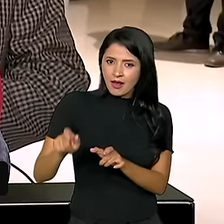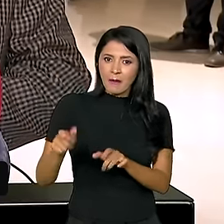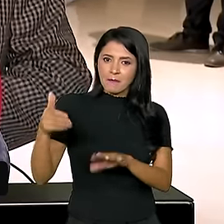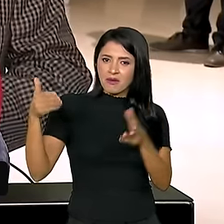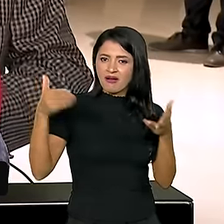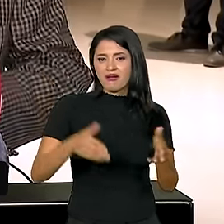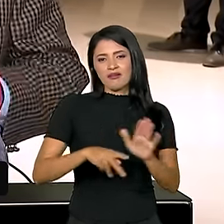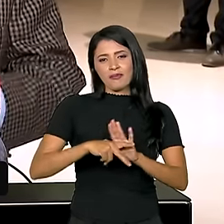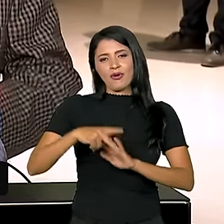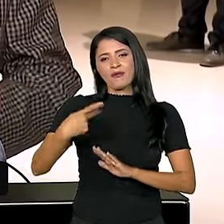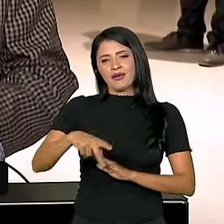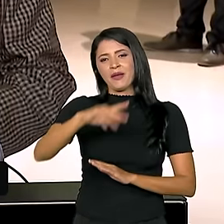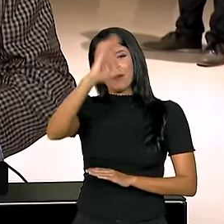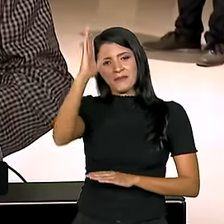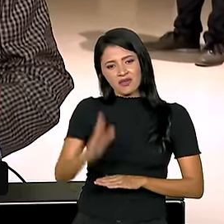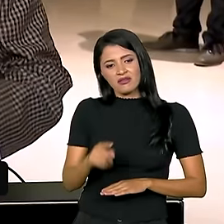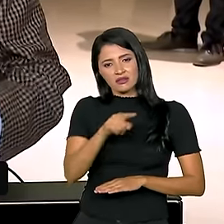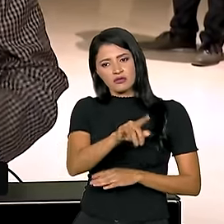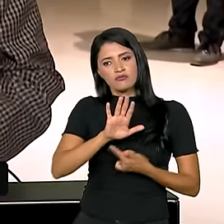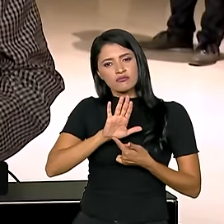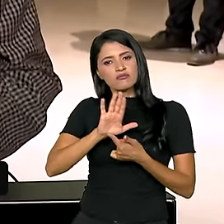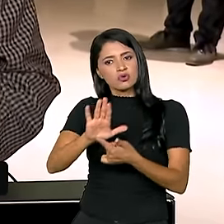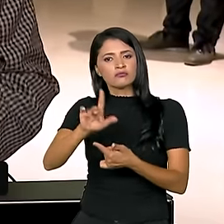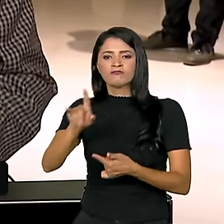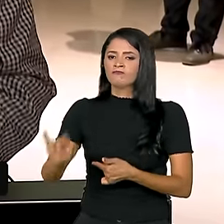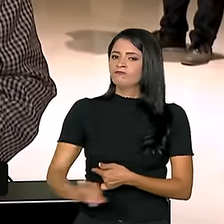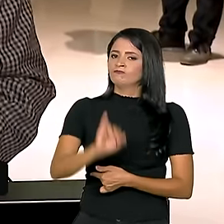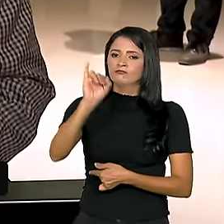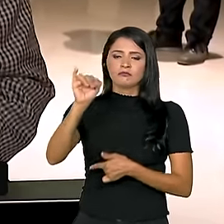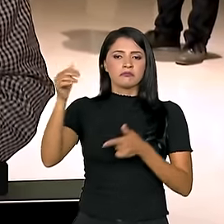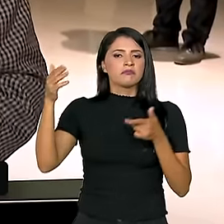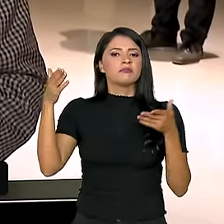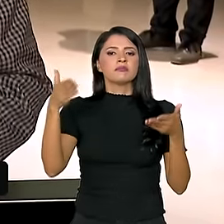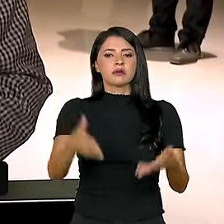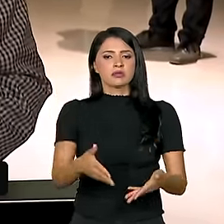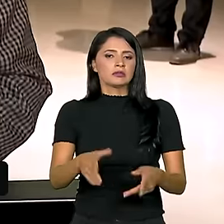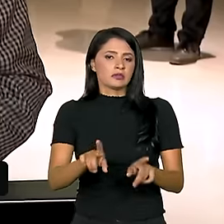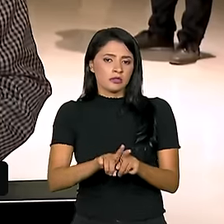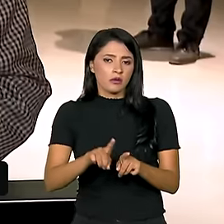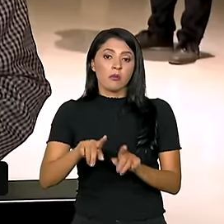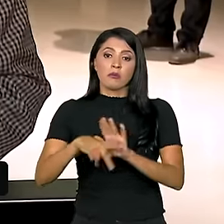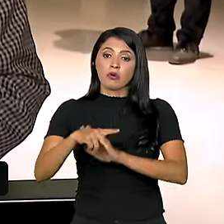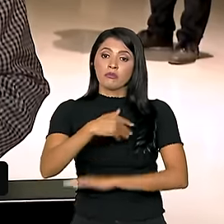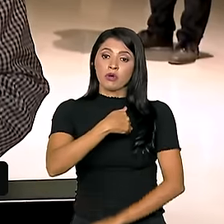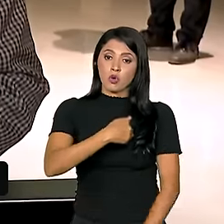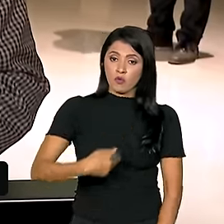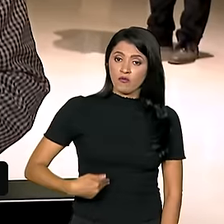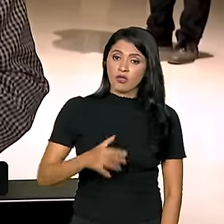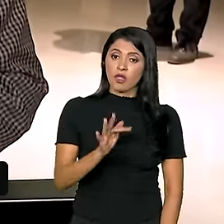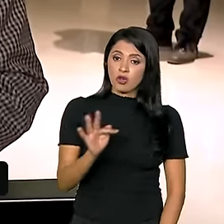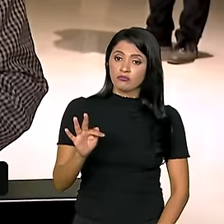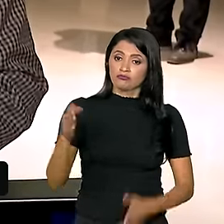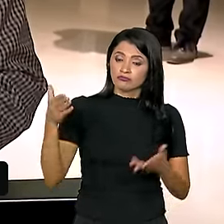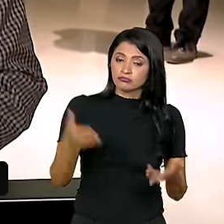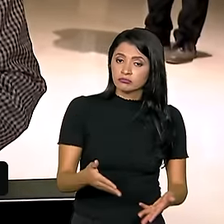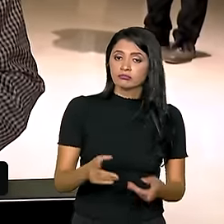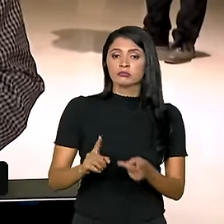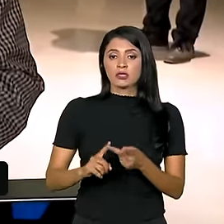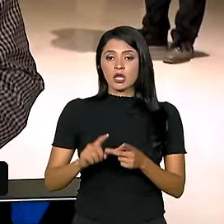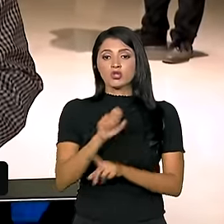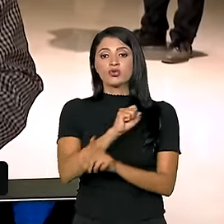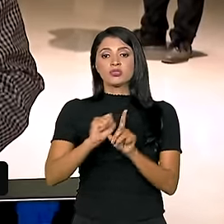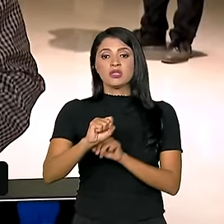Brasil se refletiu através de uma importante participação do governo federal, da sociedade